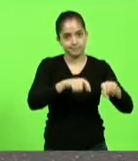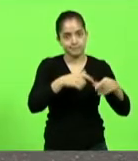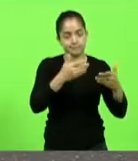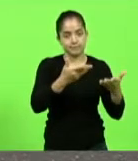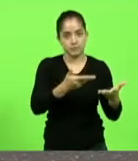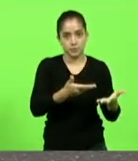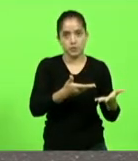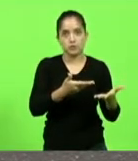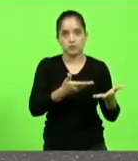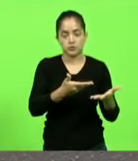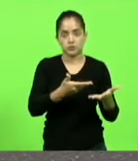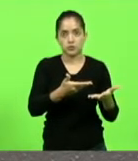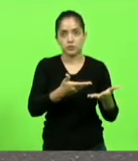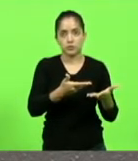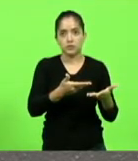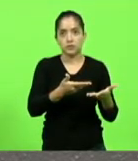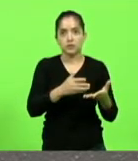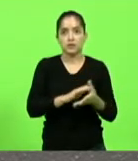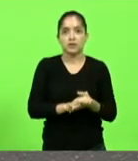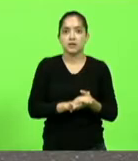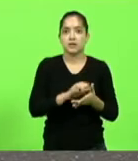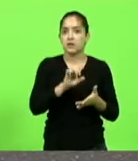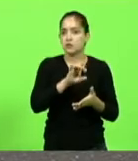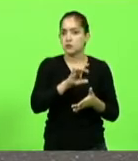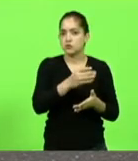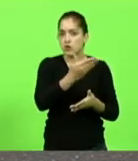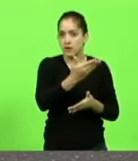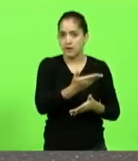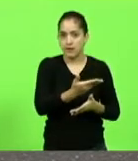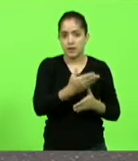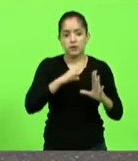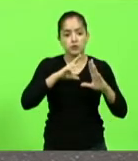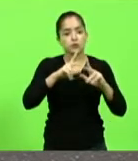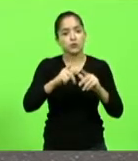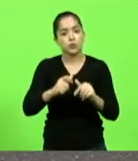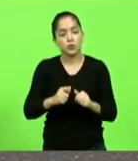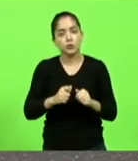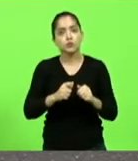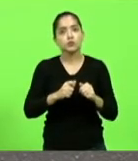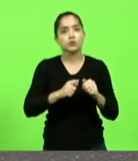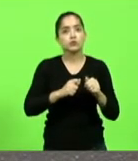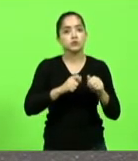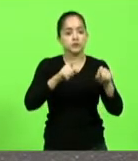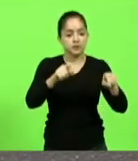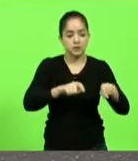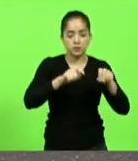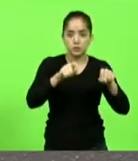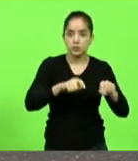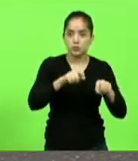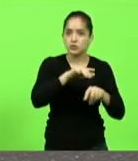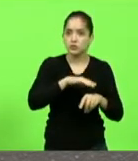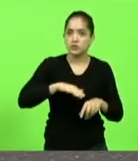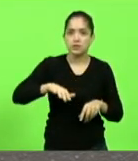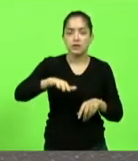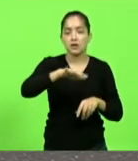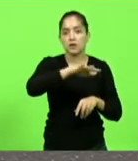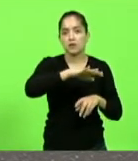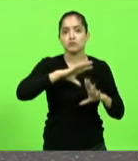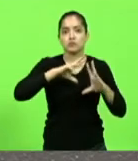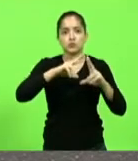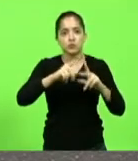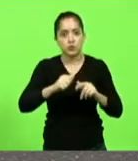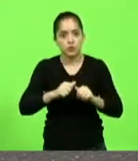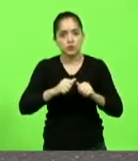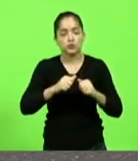não apenas o Luiz Petrikowski mas que os agricultores de um modo geral que levam a